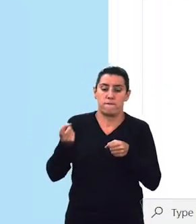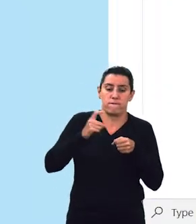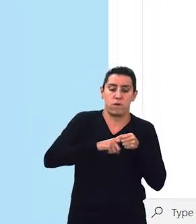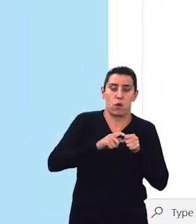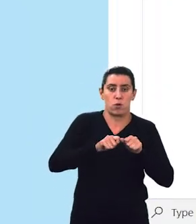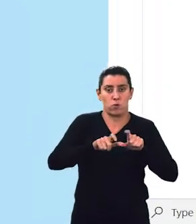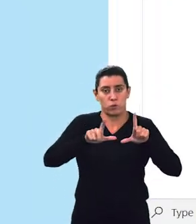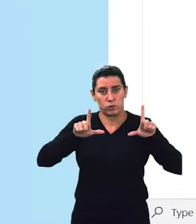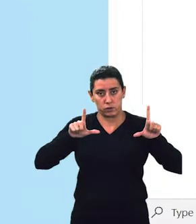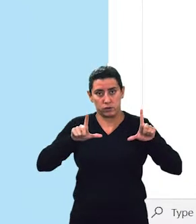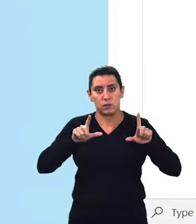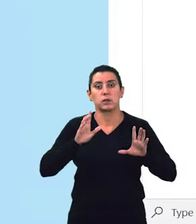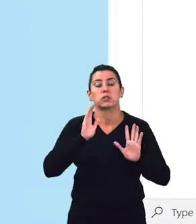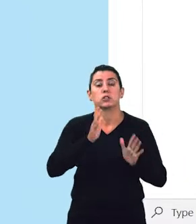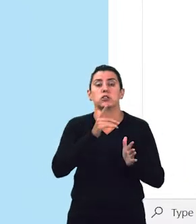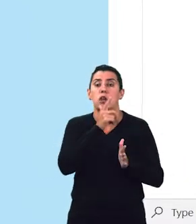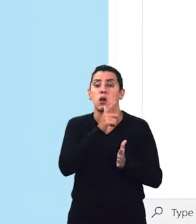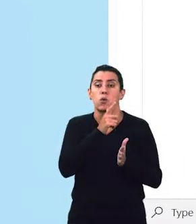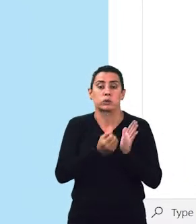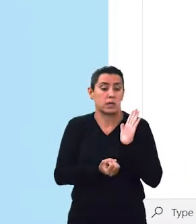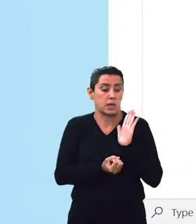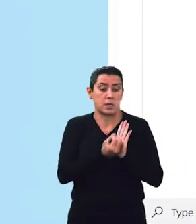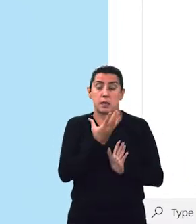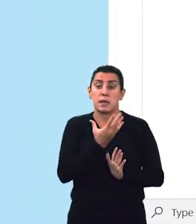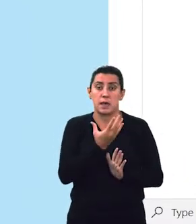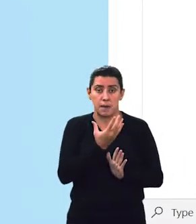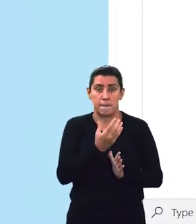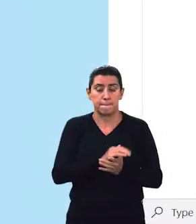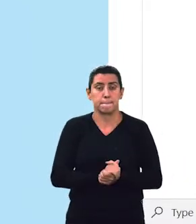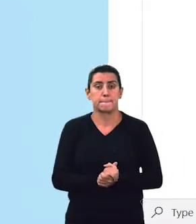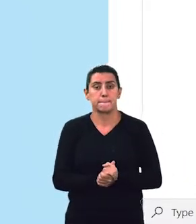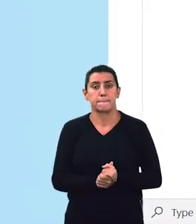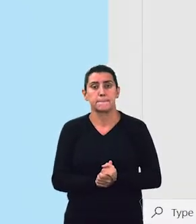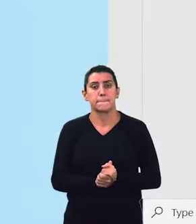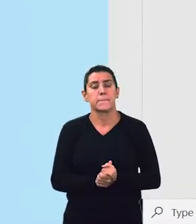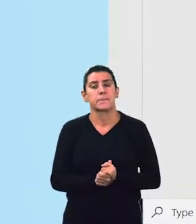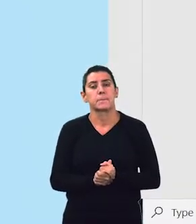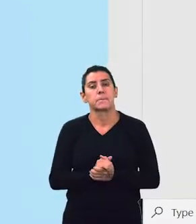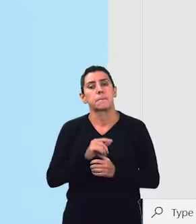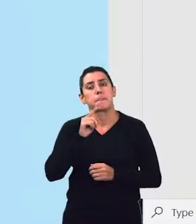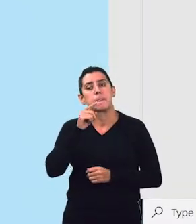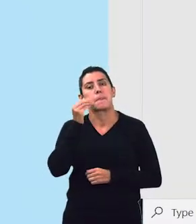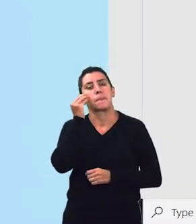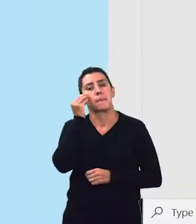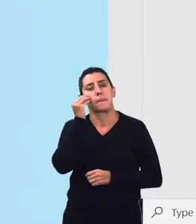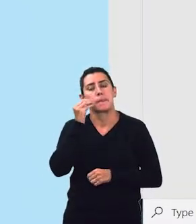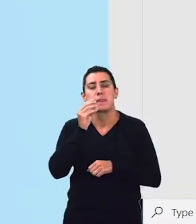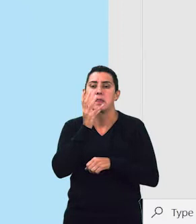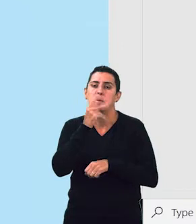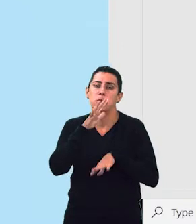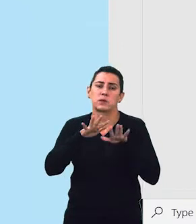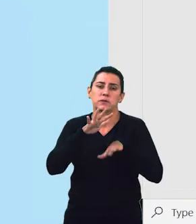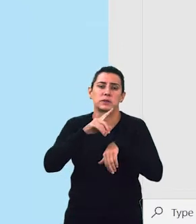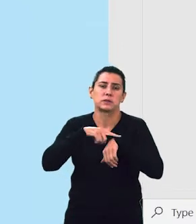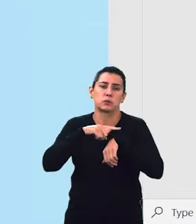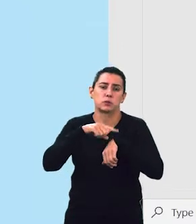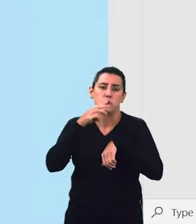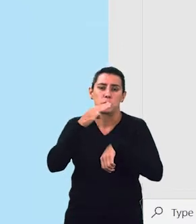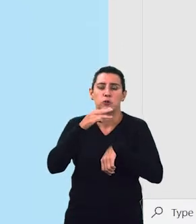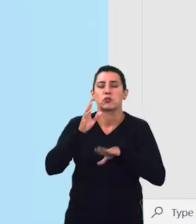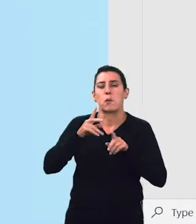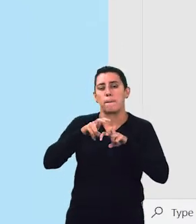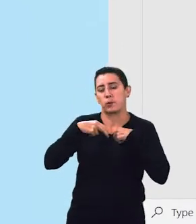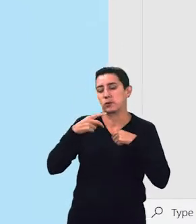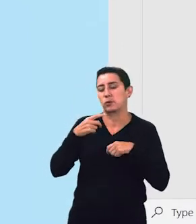ambiente está sendo provisionado aqui. Vou levar alguns minutinhos para que esse ambiente fique pronto. Então, eu deixei uma outra máquina pronta aqui,